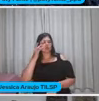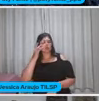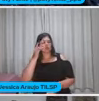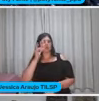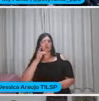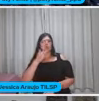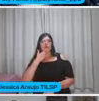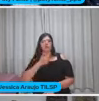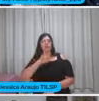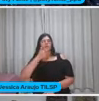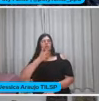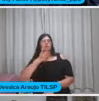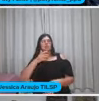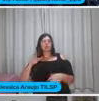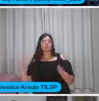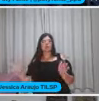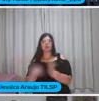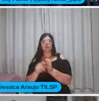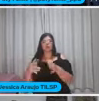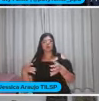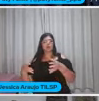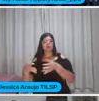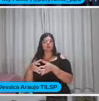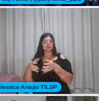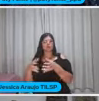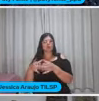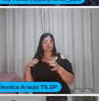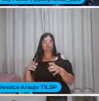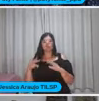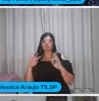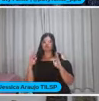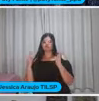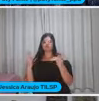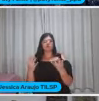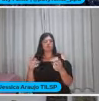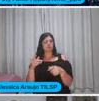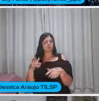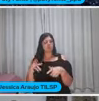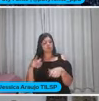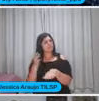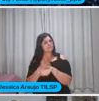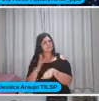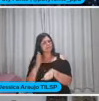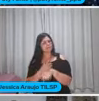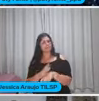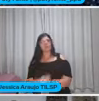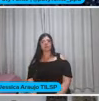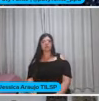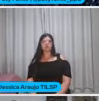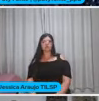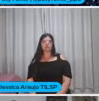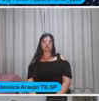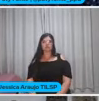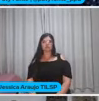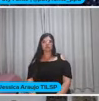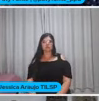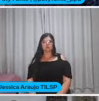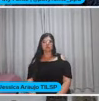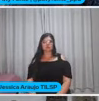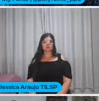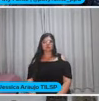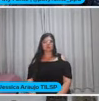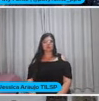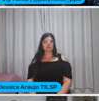melhoria Então na sua própria comunidade Exatamente Com ação concreta na comunidade Seja a produção de uma cartilha